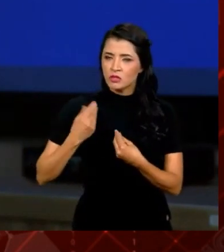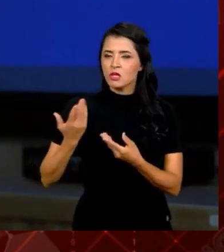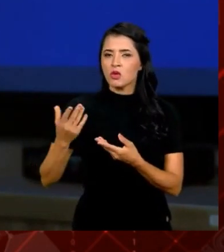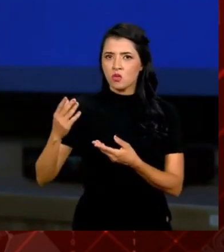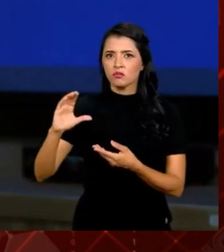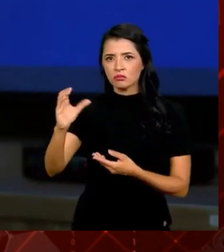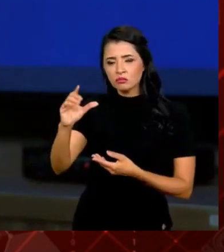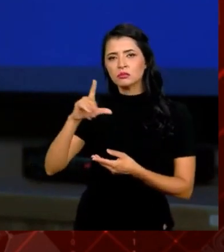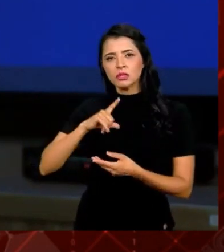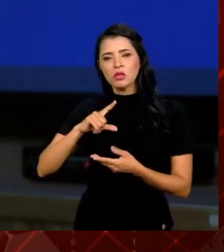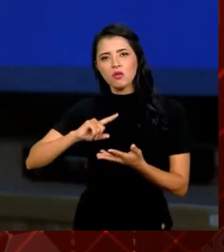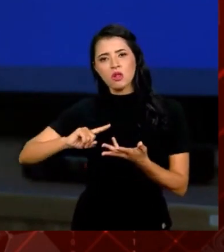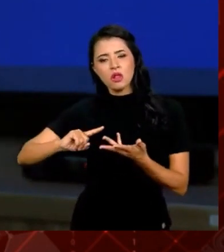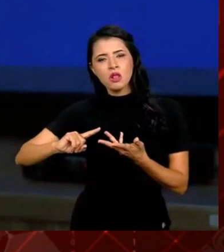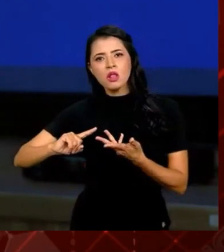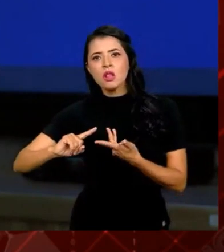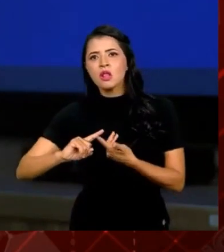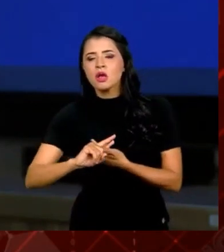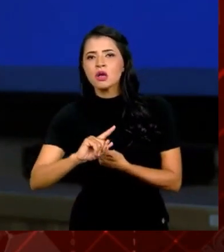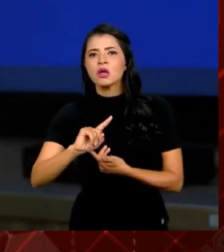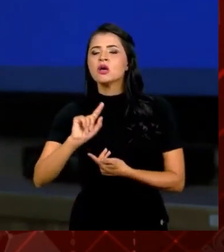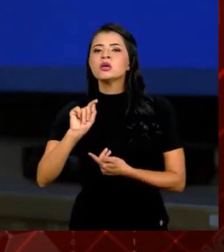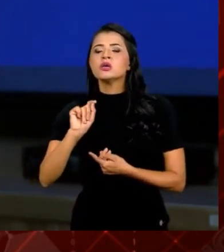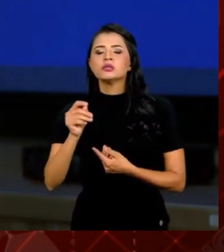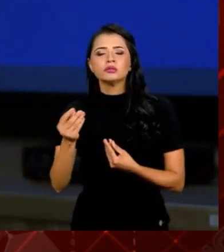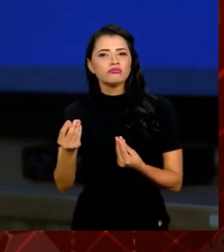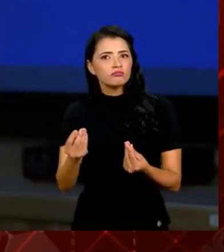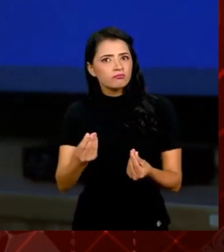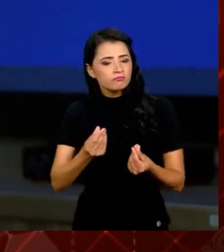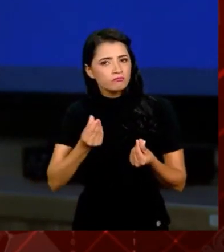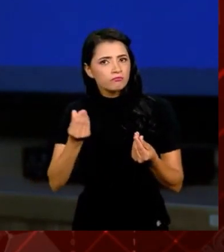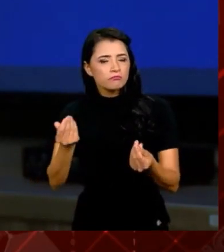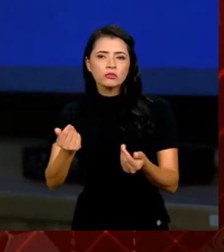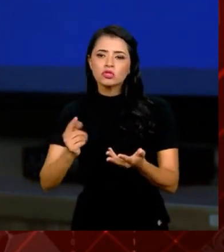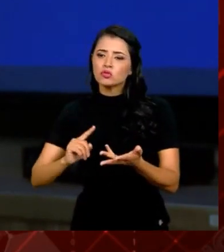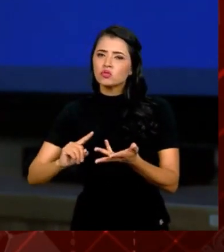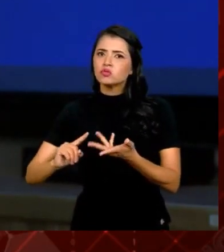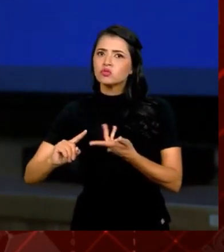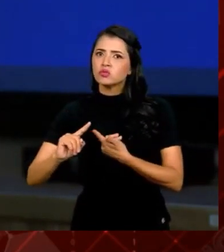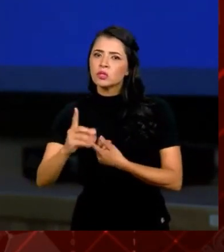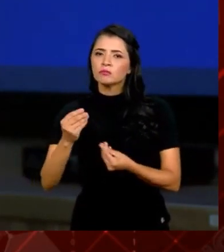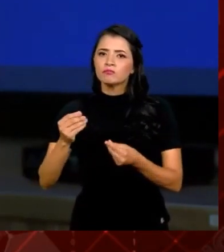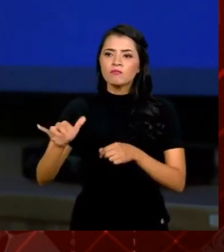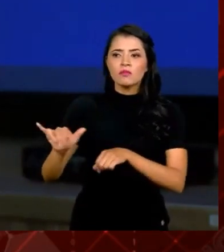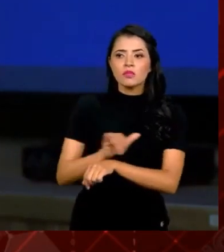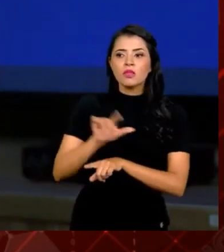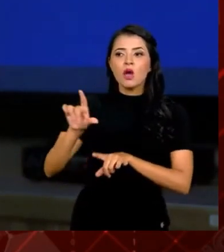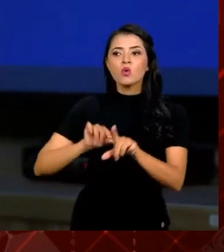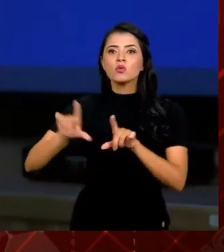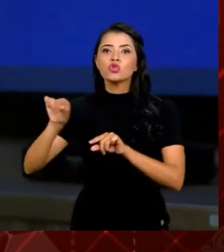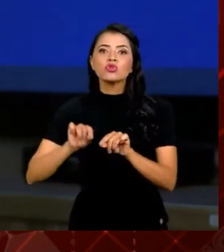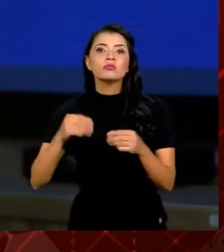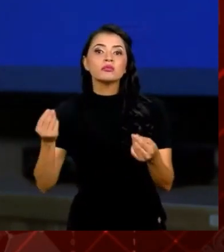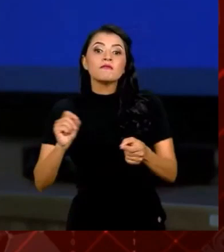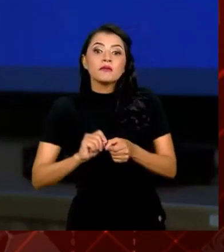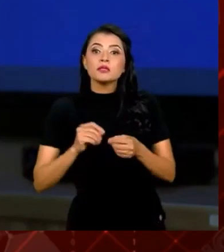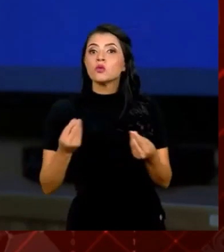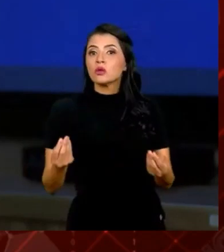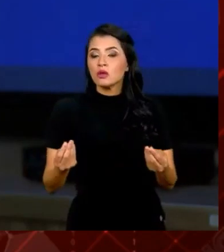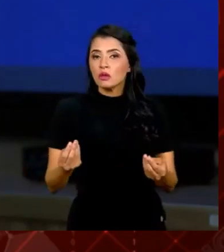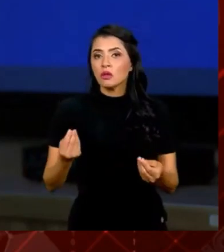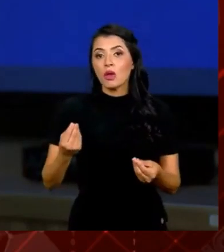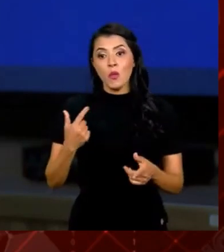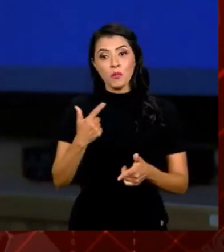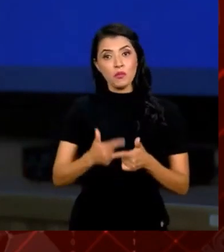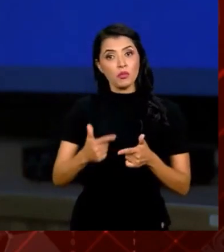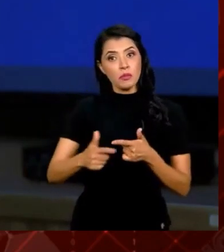verdade, de uma série de alternativas sobre o que fazer. O nosso